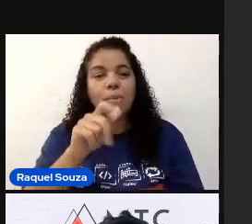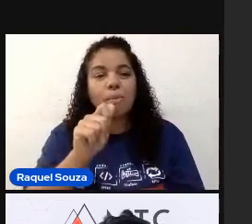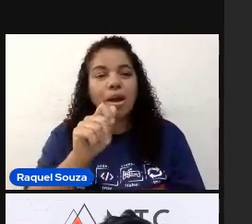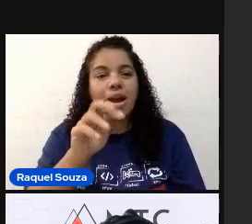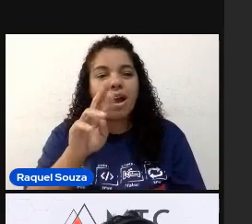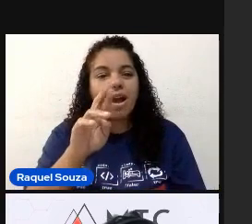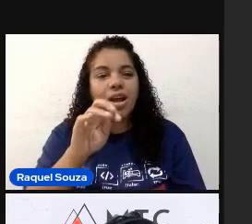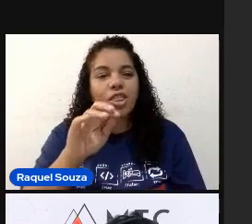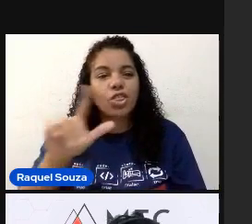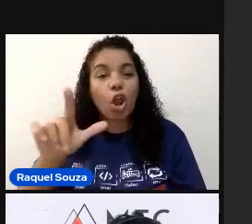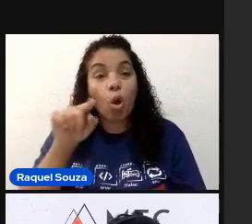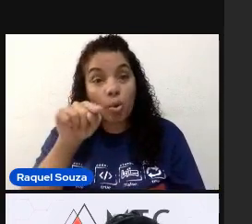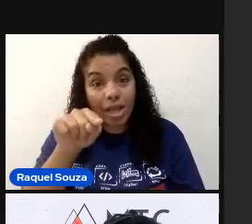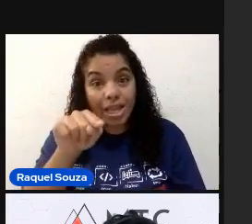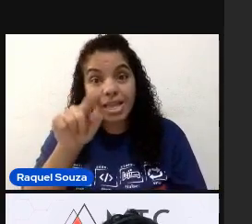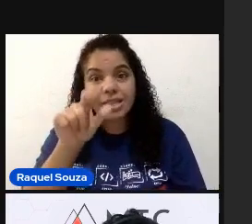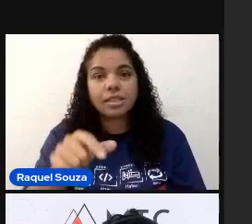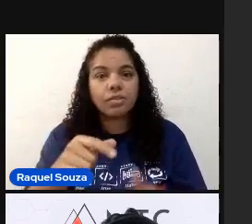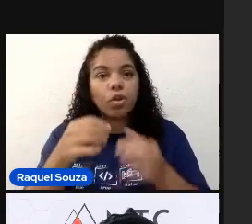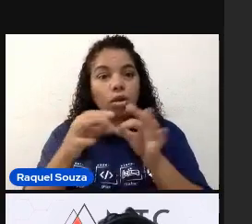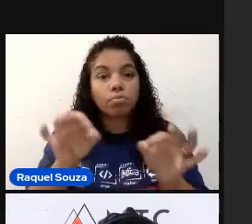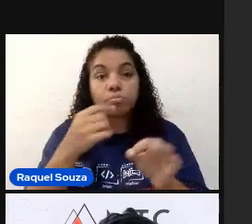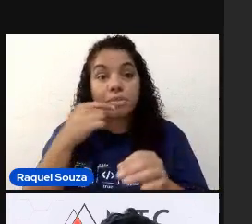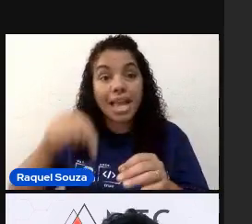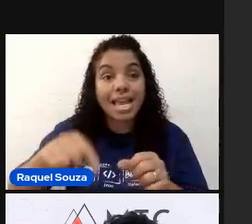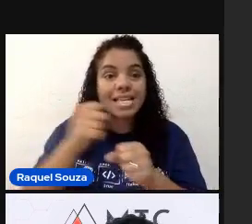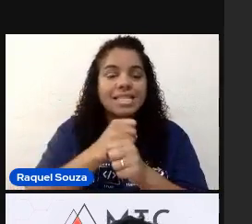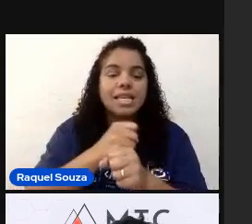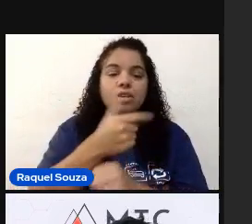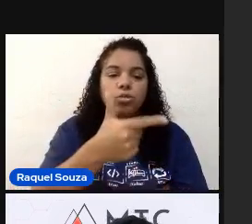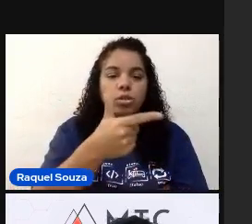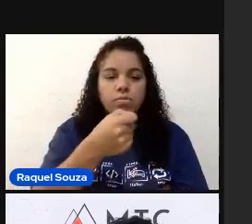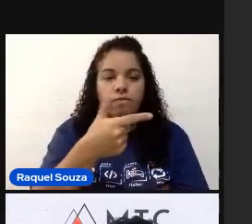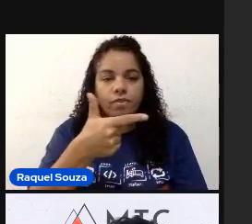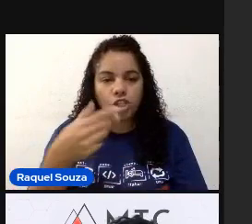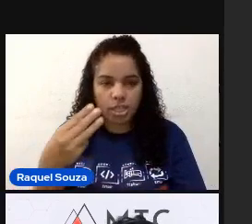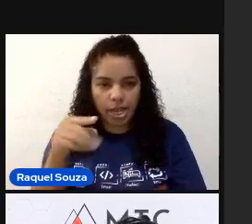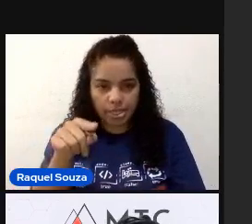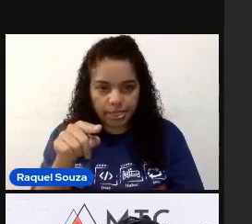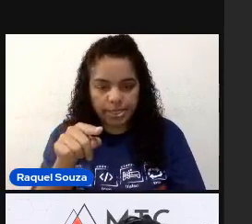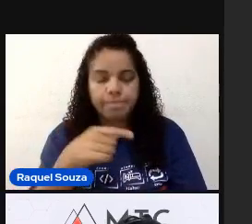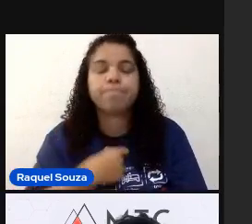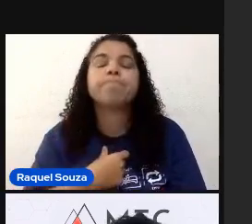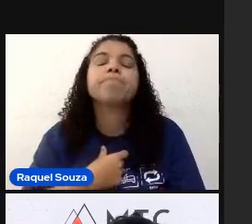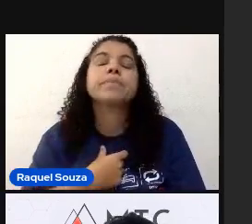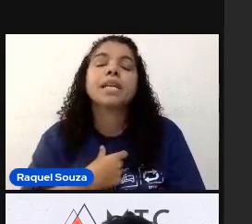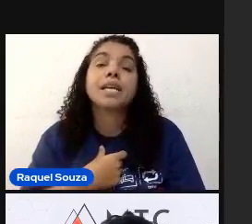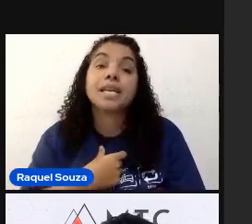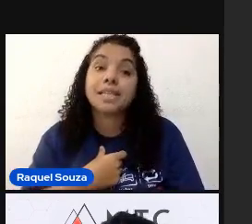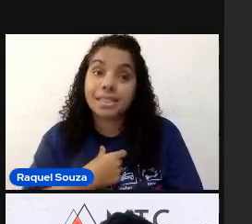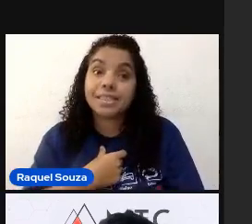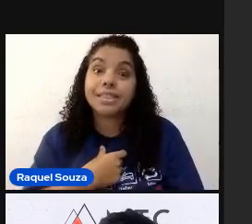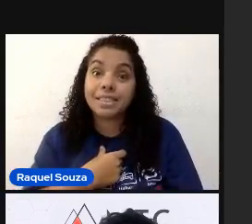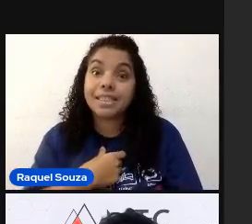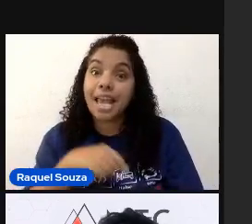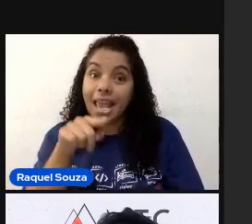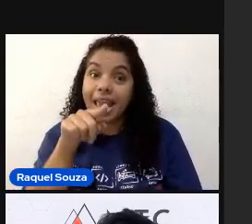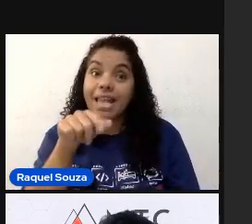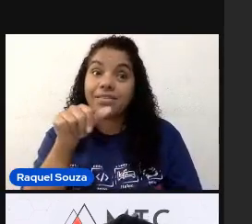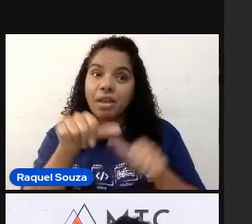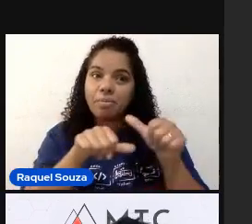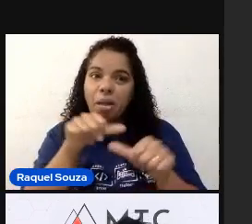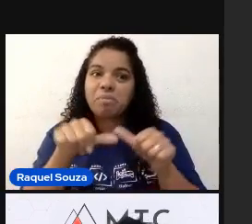Esse cara, ele foi lançado oficialmente esse ano, em 2023. E, assim, ele veio para mudar o jogo.